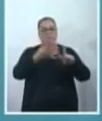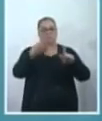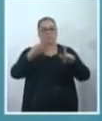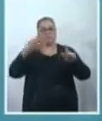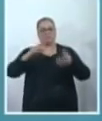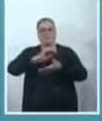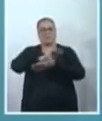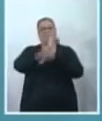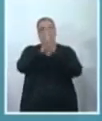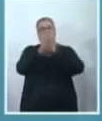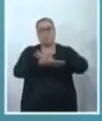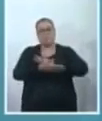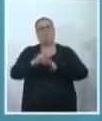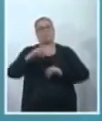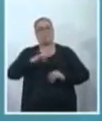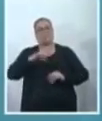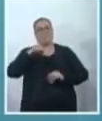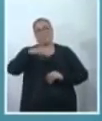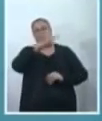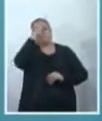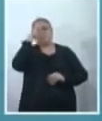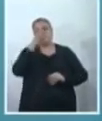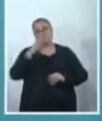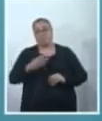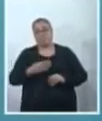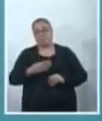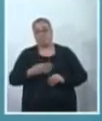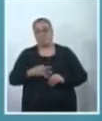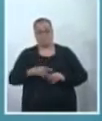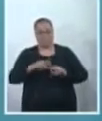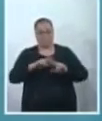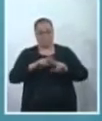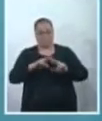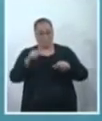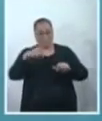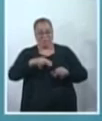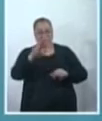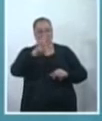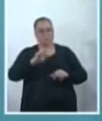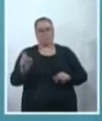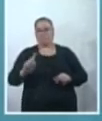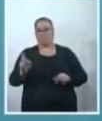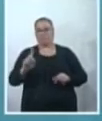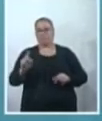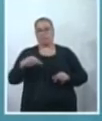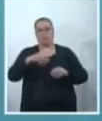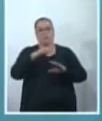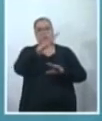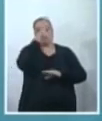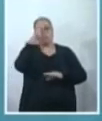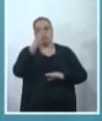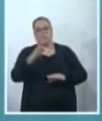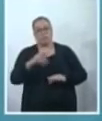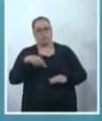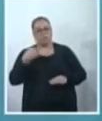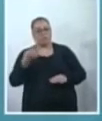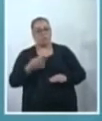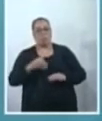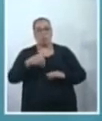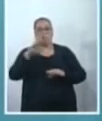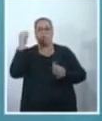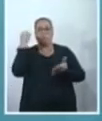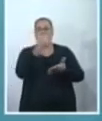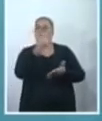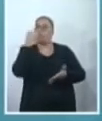é uma realidade no nosso Brasil, não é diferente na nossa cidade, no nosso país, é o país que mais